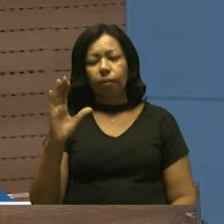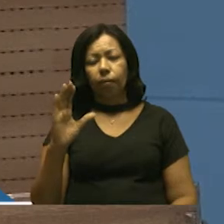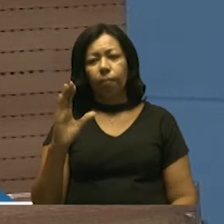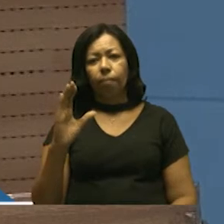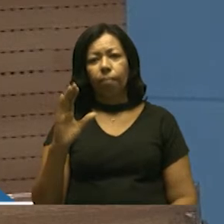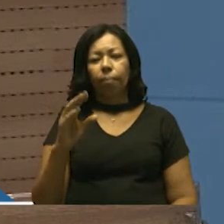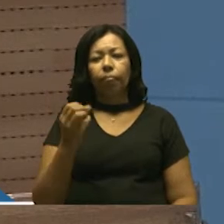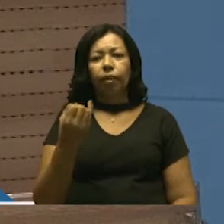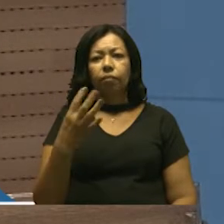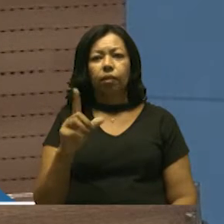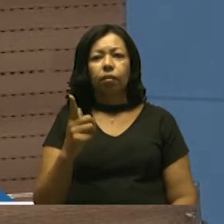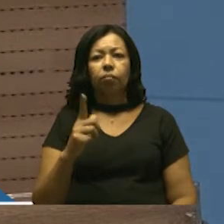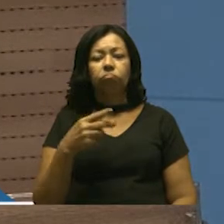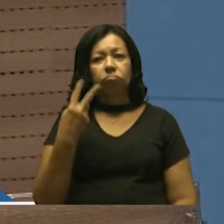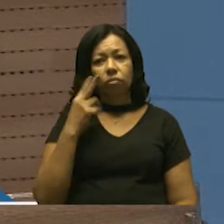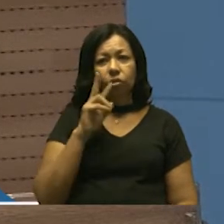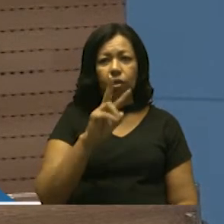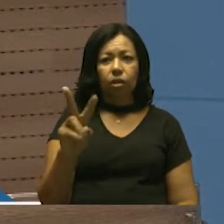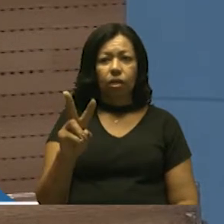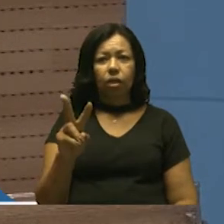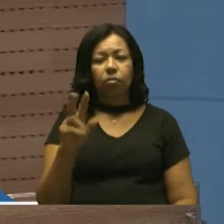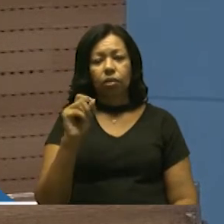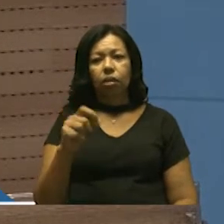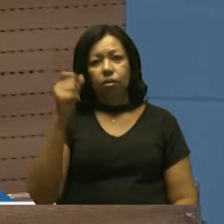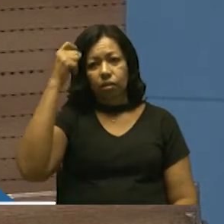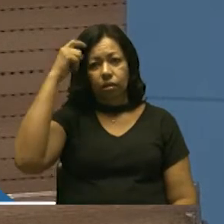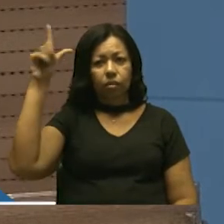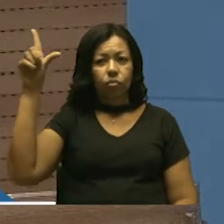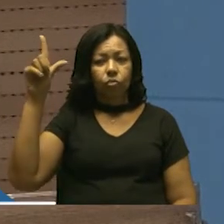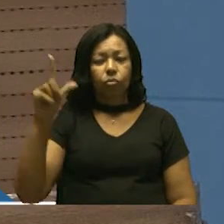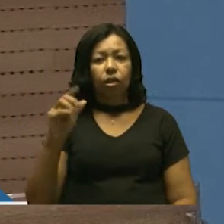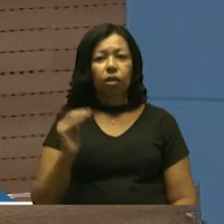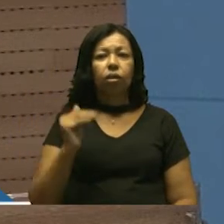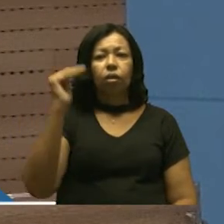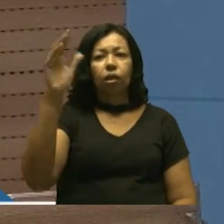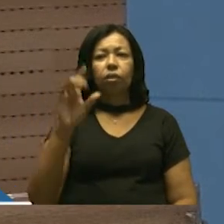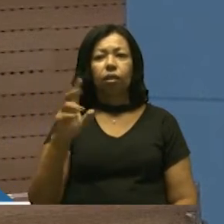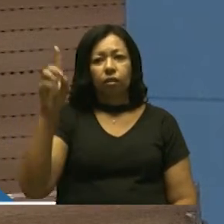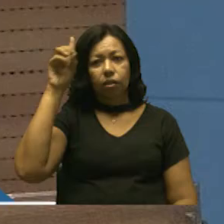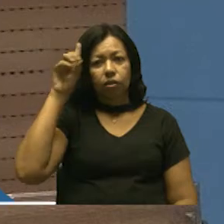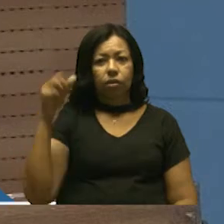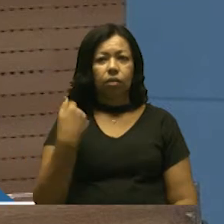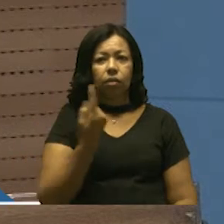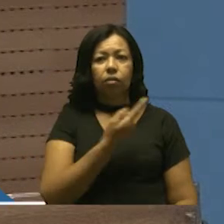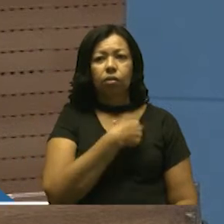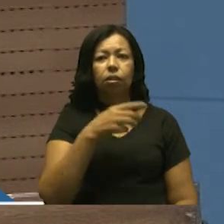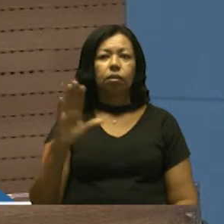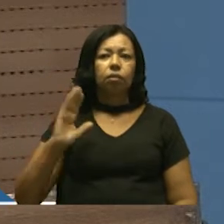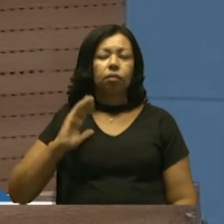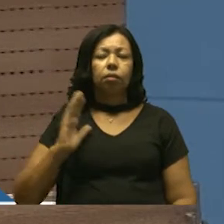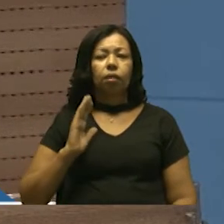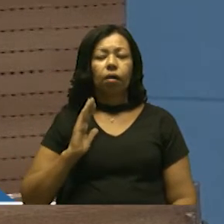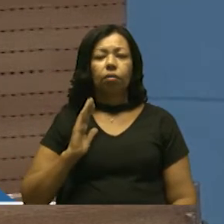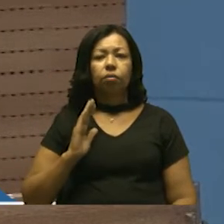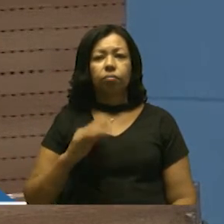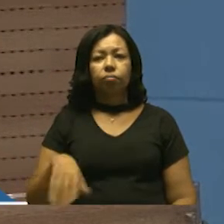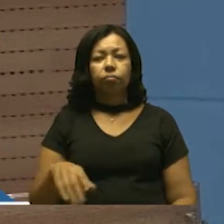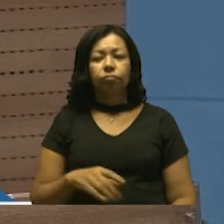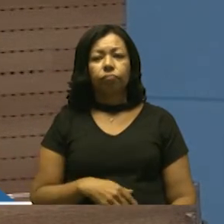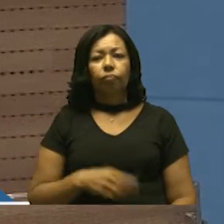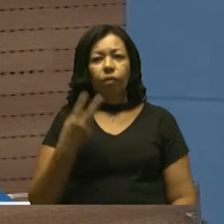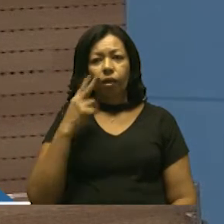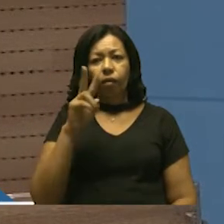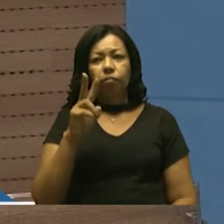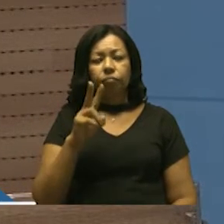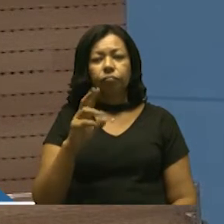muitas das vezes não temos olhos para essa gama cultural que cresce a cada dia na nossa cidade, levando em conta o centro